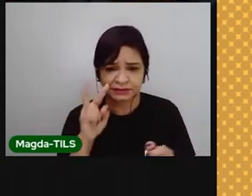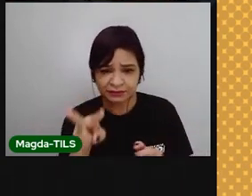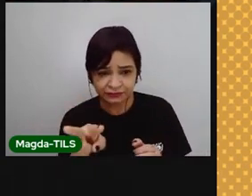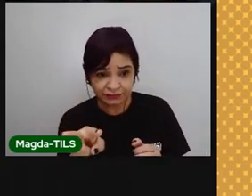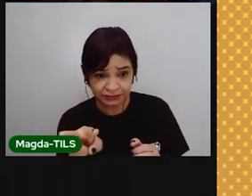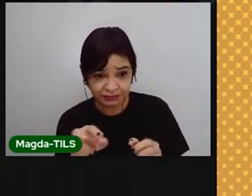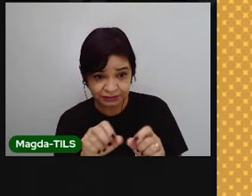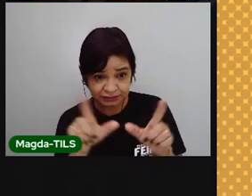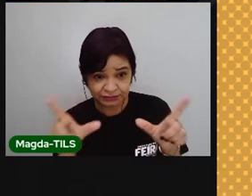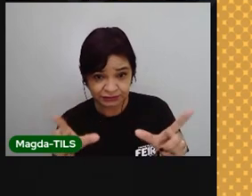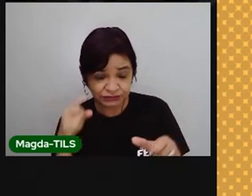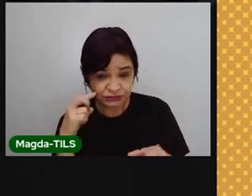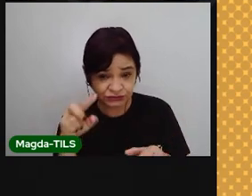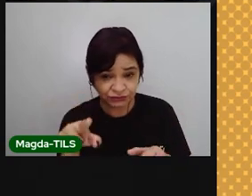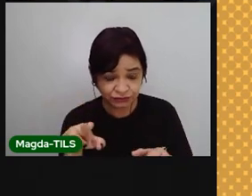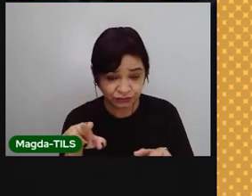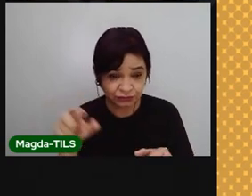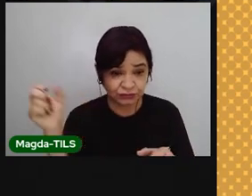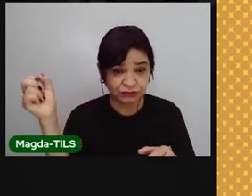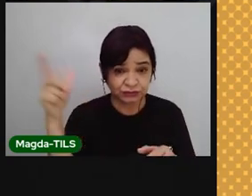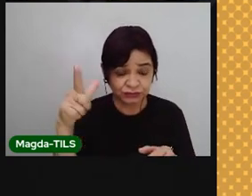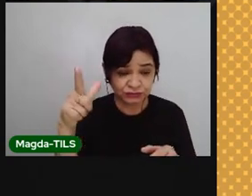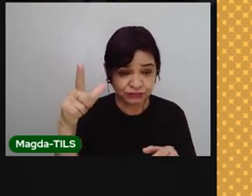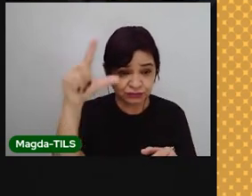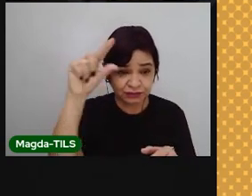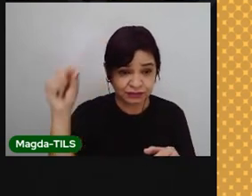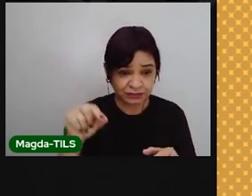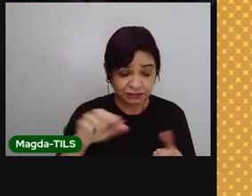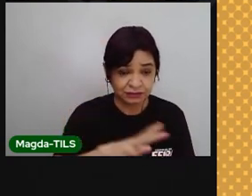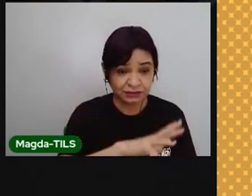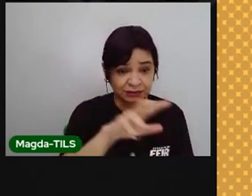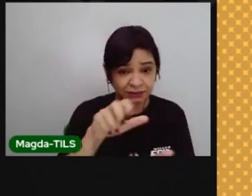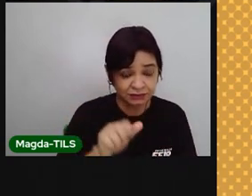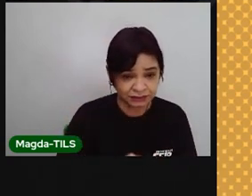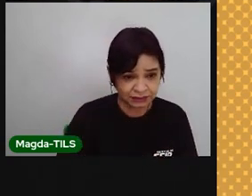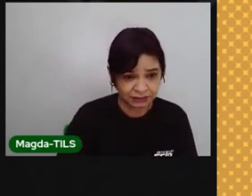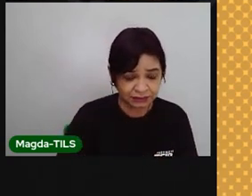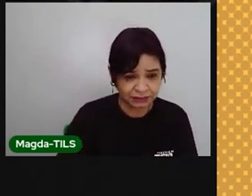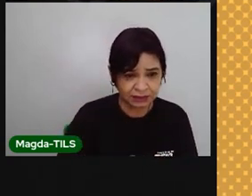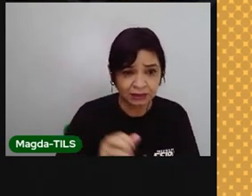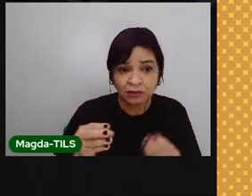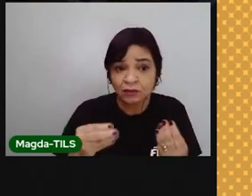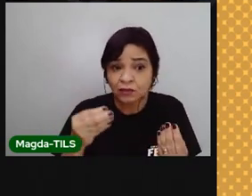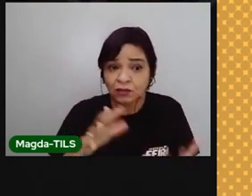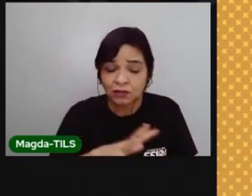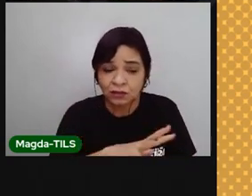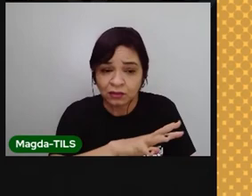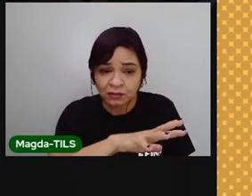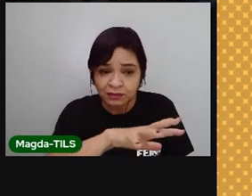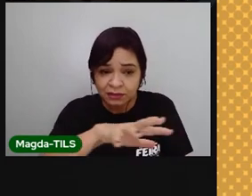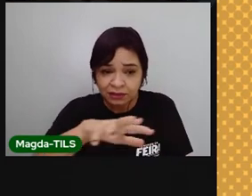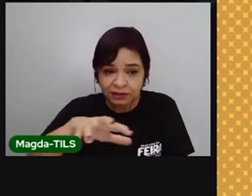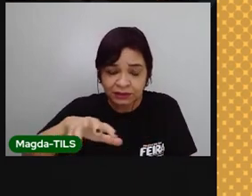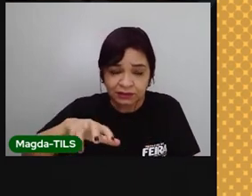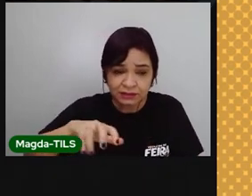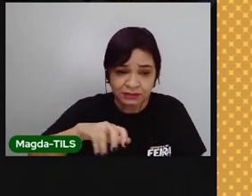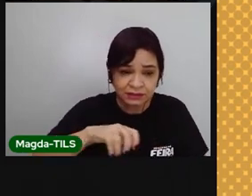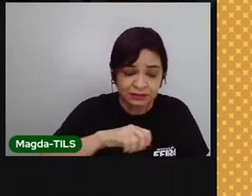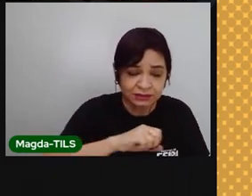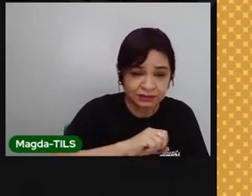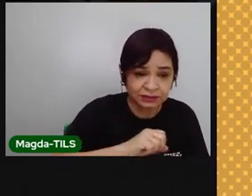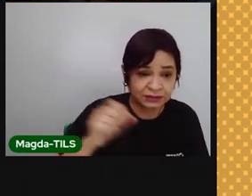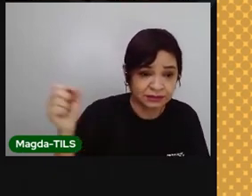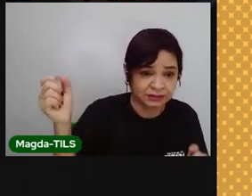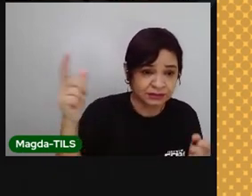no vídeo para vocês. Do Sol, da Lua e da Terra. Então, como a Terra gira ao redor do Sol e a Lua